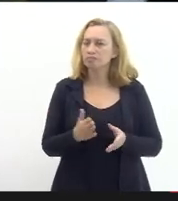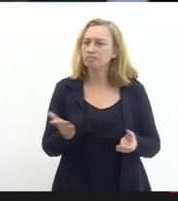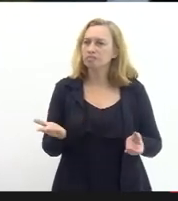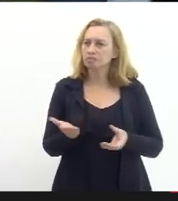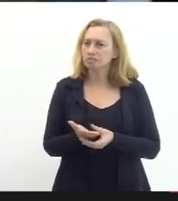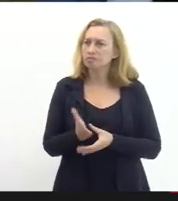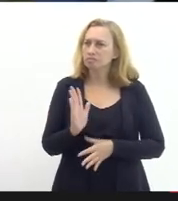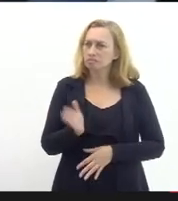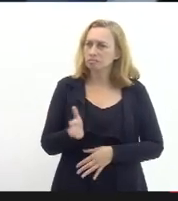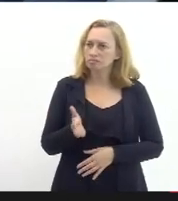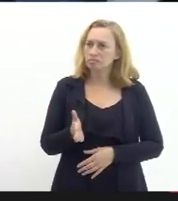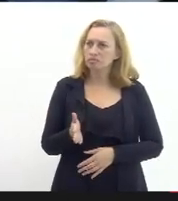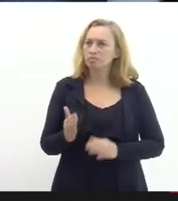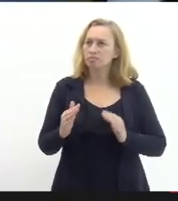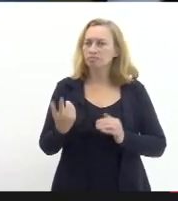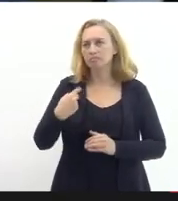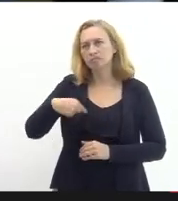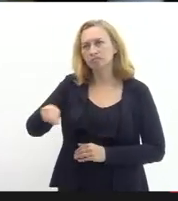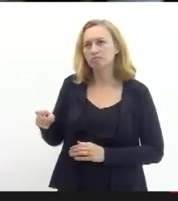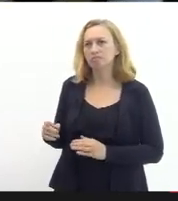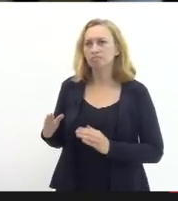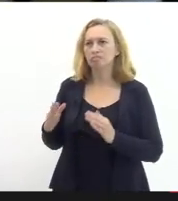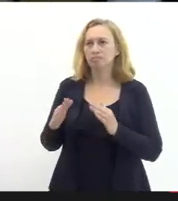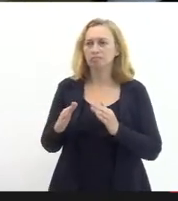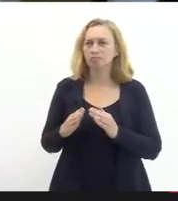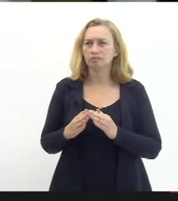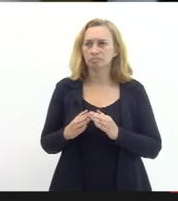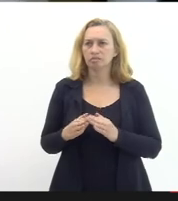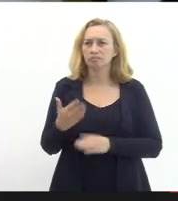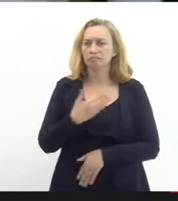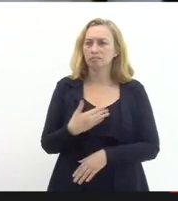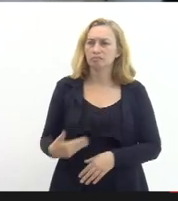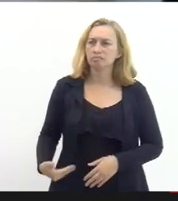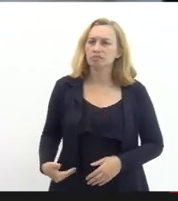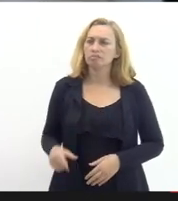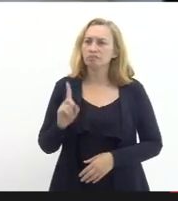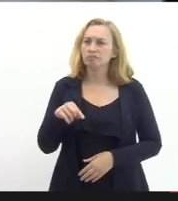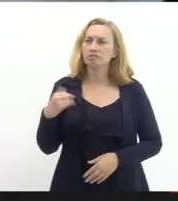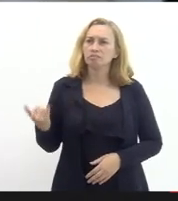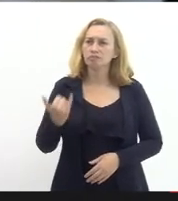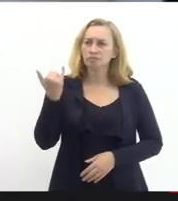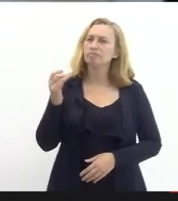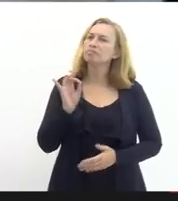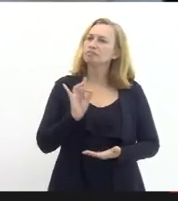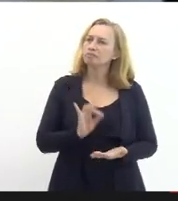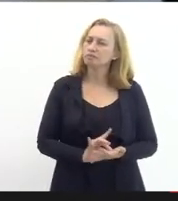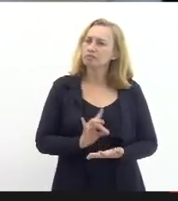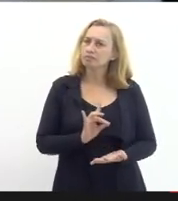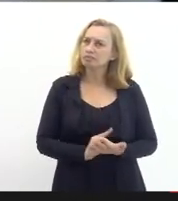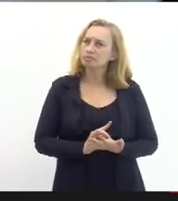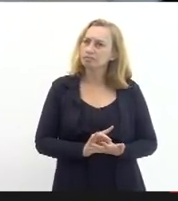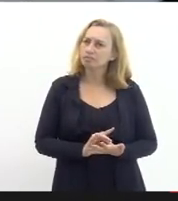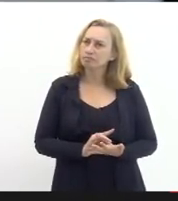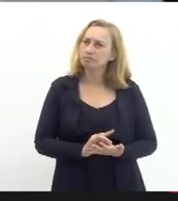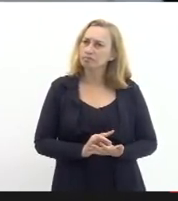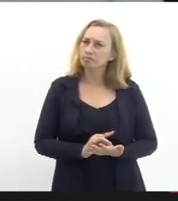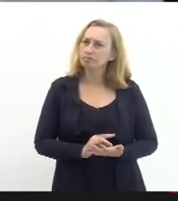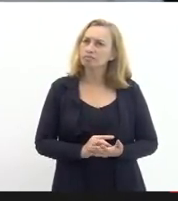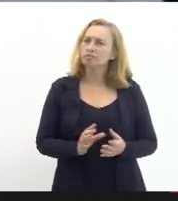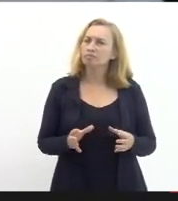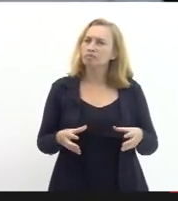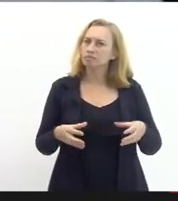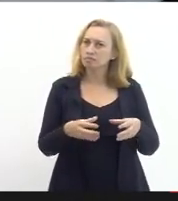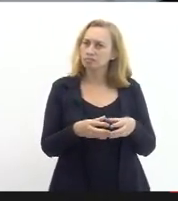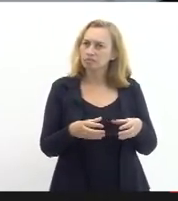construídos da Casa Civil eu acho que é importante realmente se a comissão não tiver